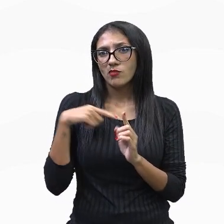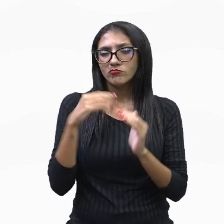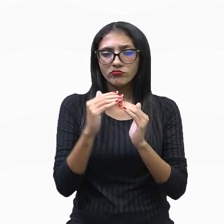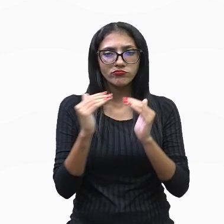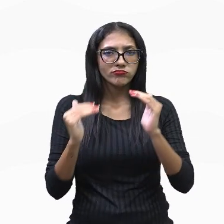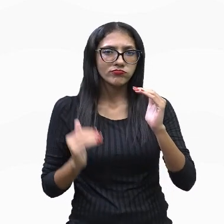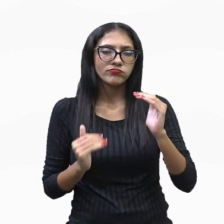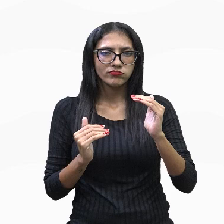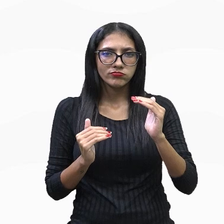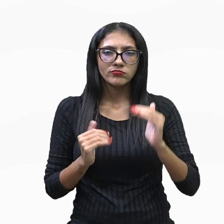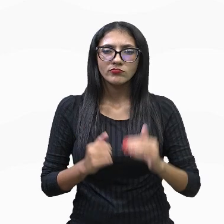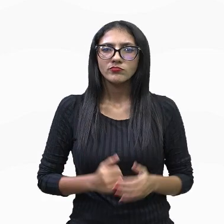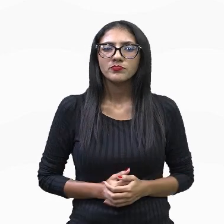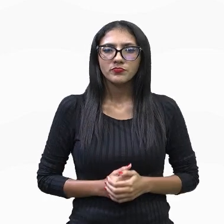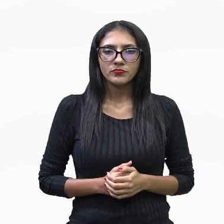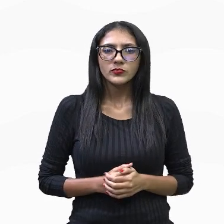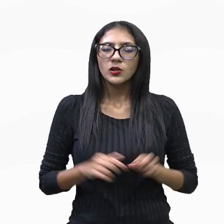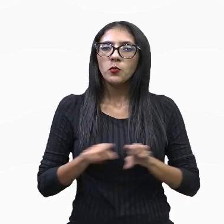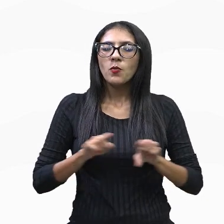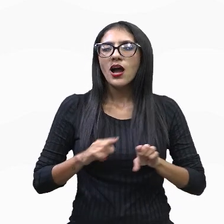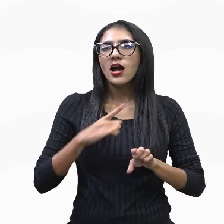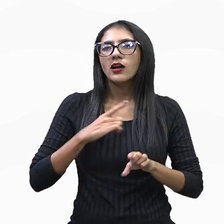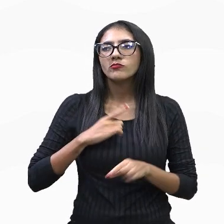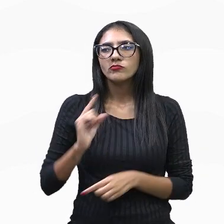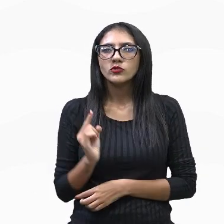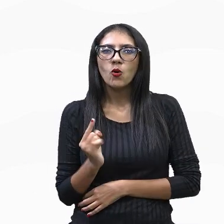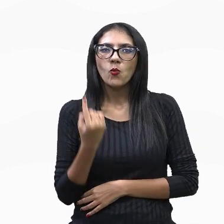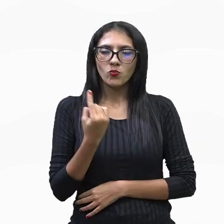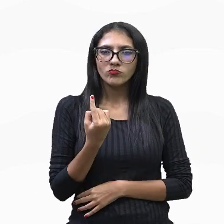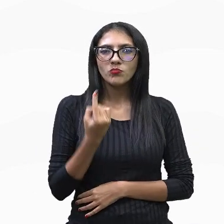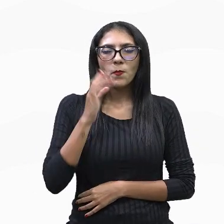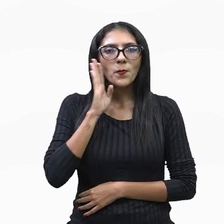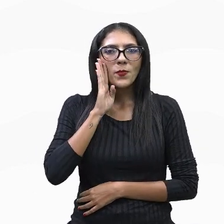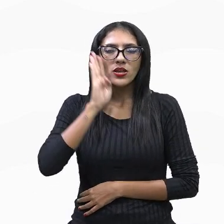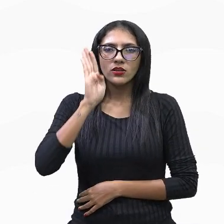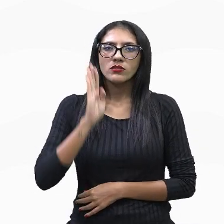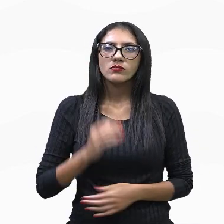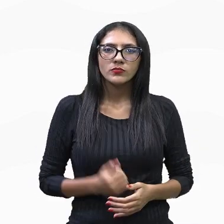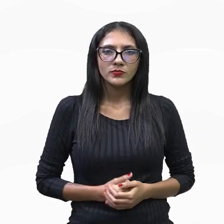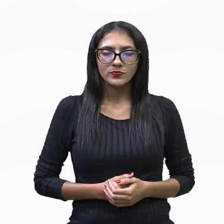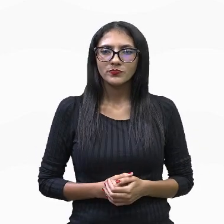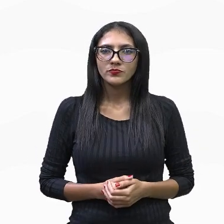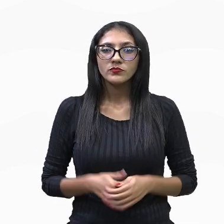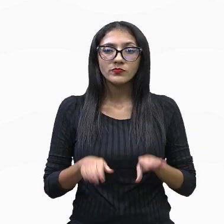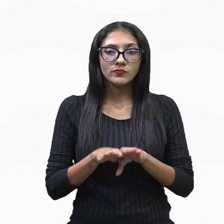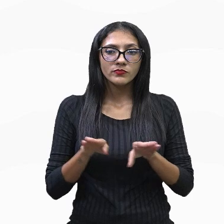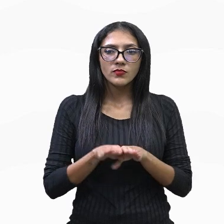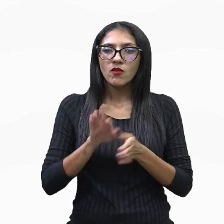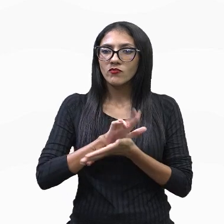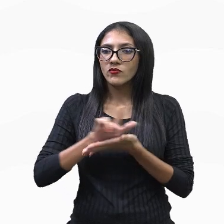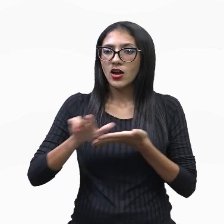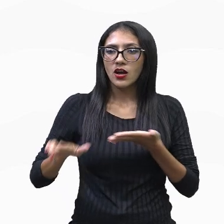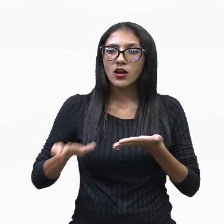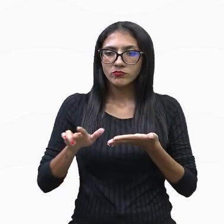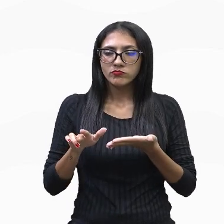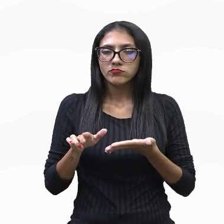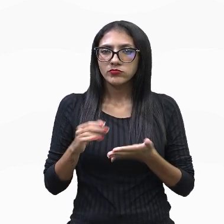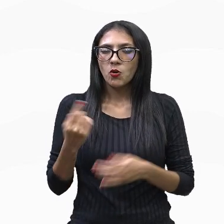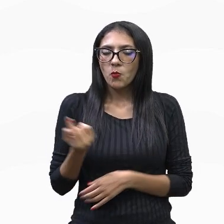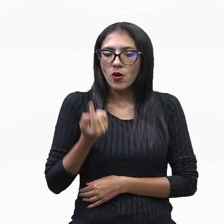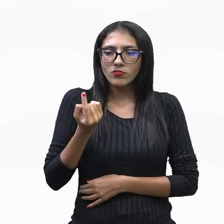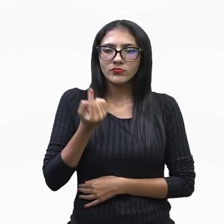um valor absoluto, mas também diversas nas suas aptidões particulares.